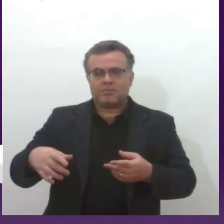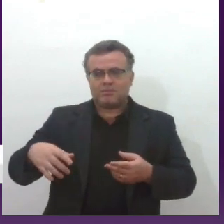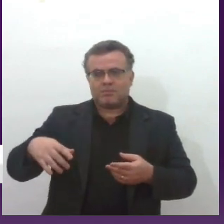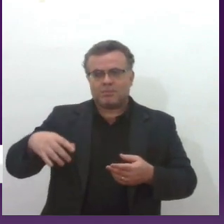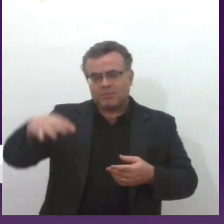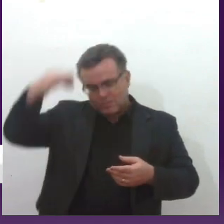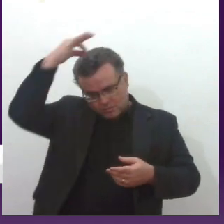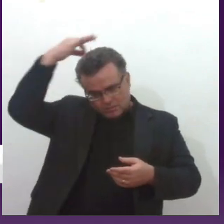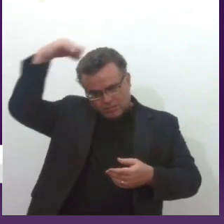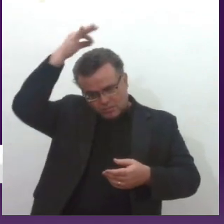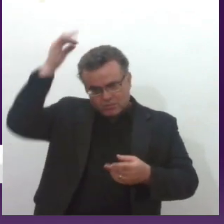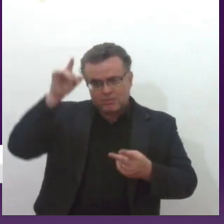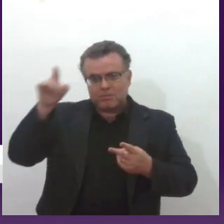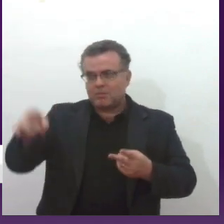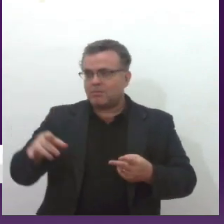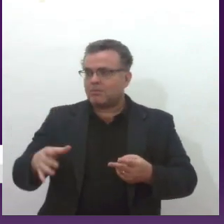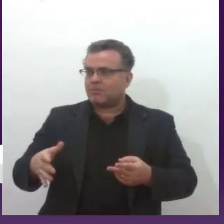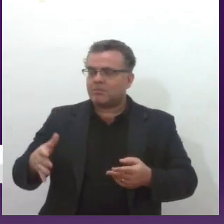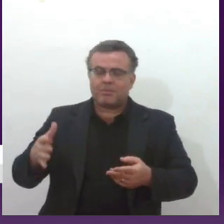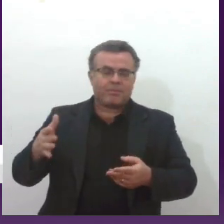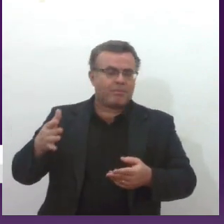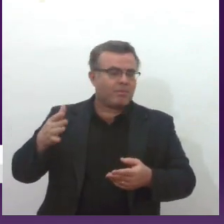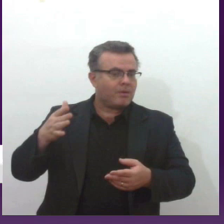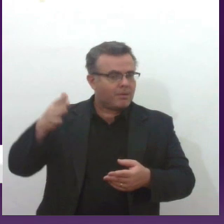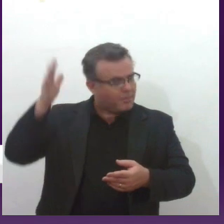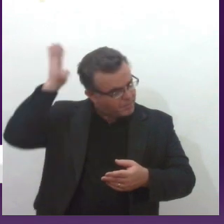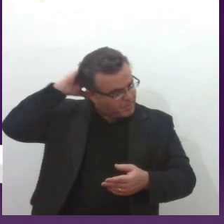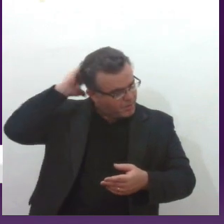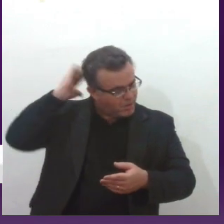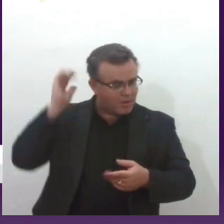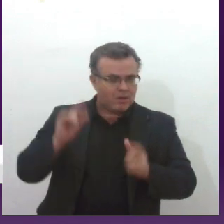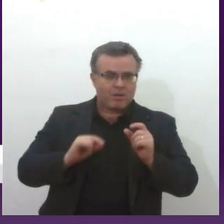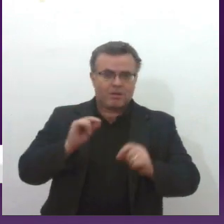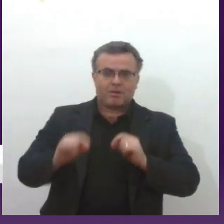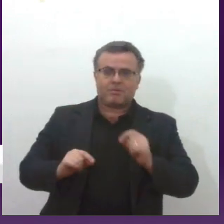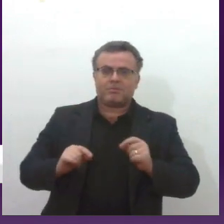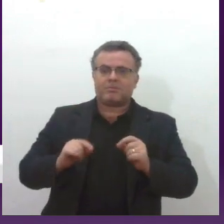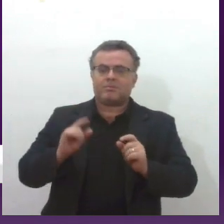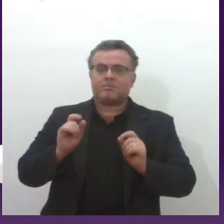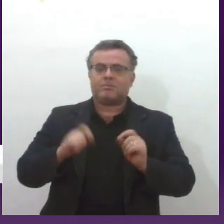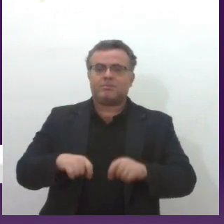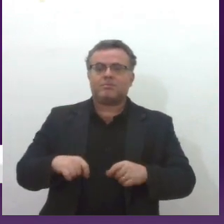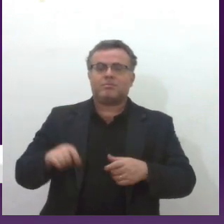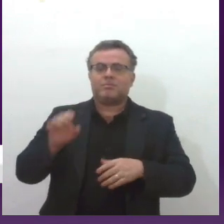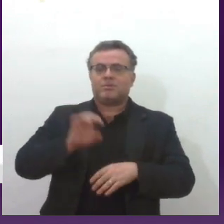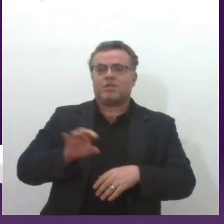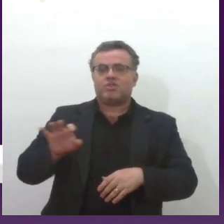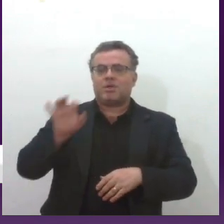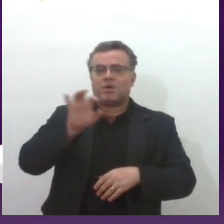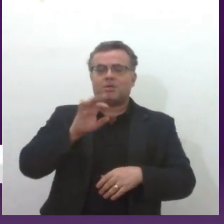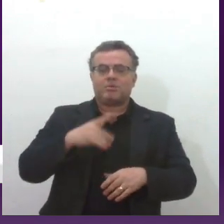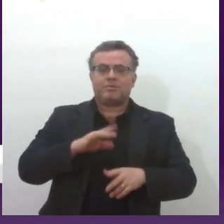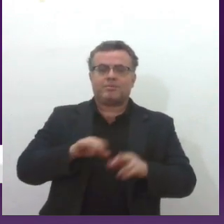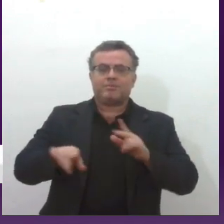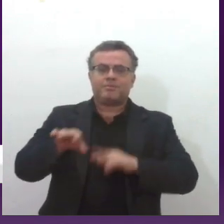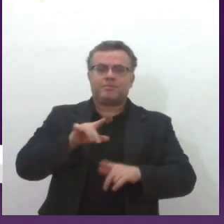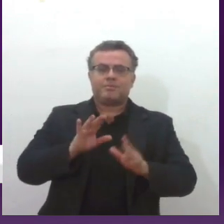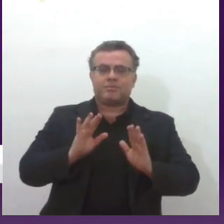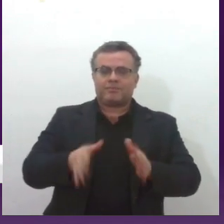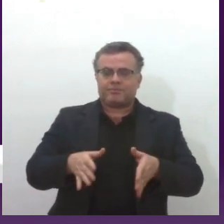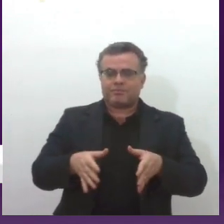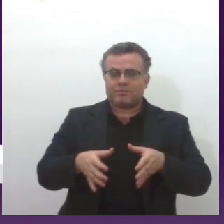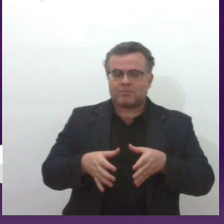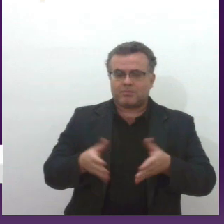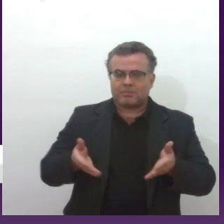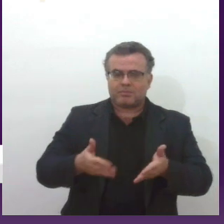do Pará, pediu nosso comitê, nossa portaria como exemplo, nós estivemos agora, no